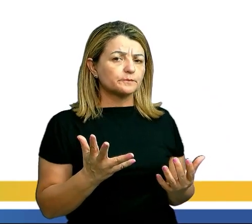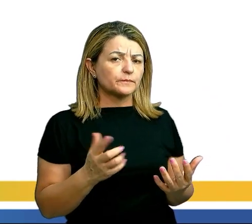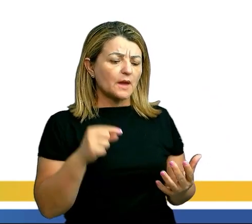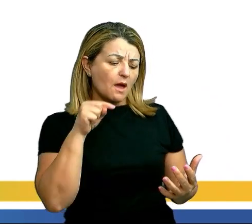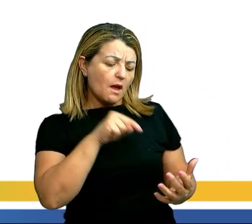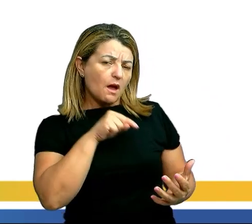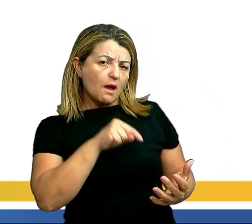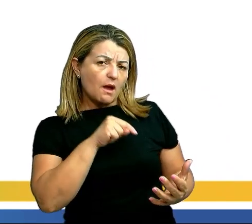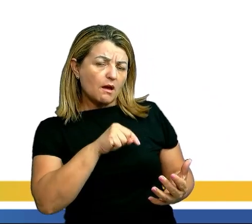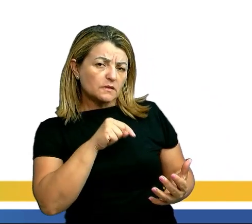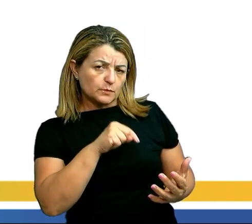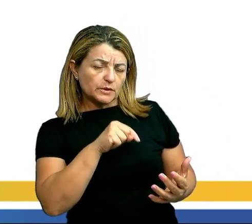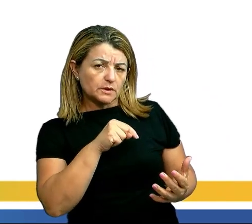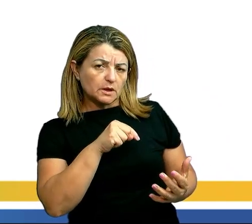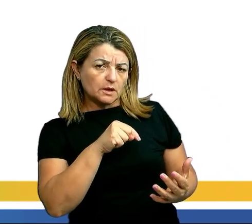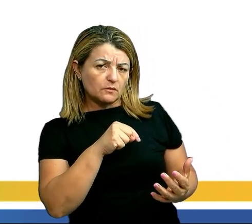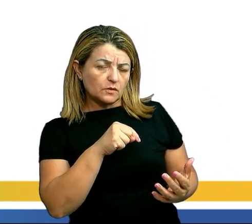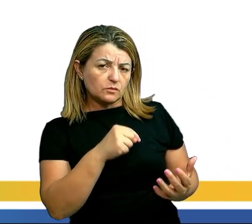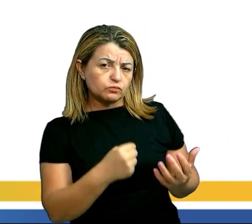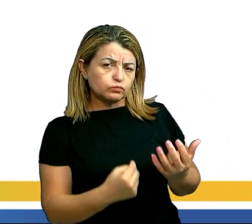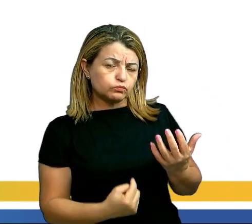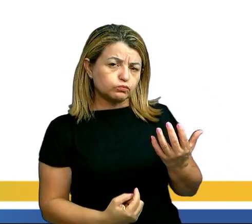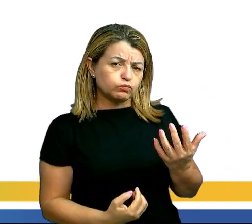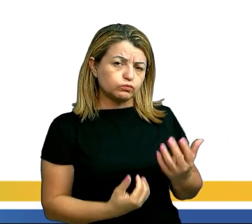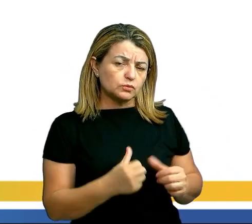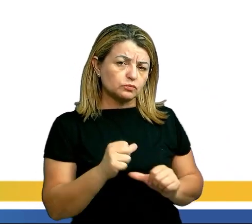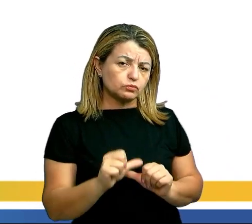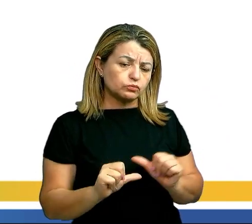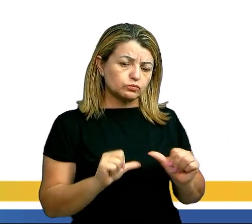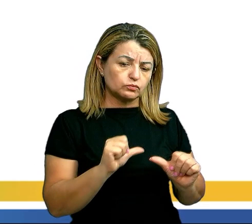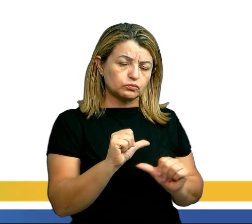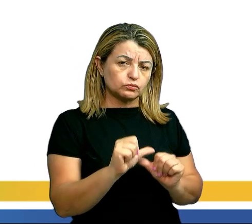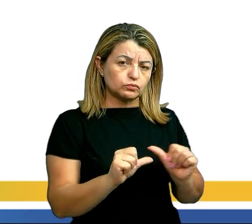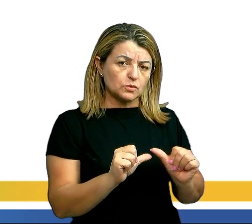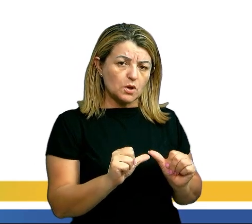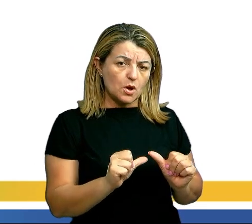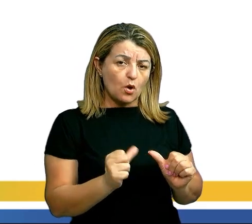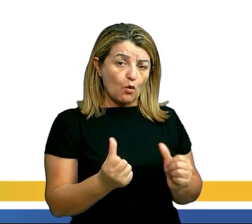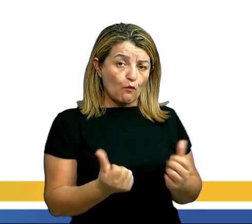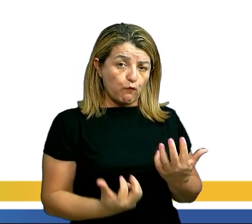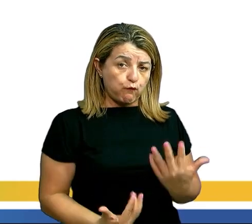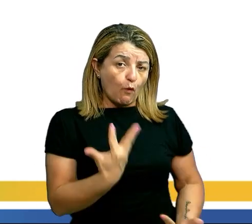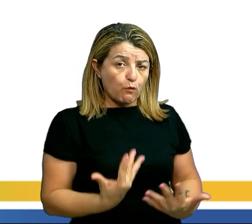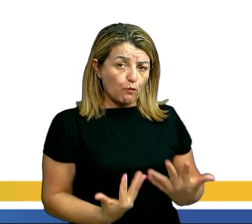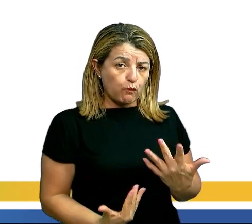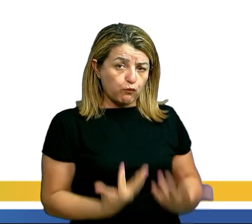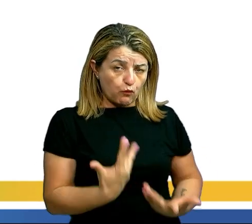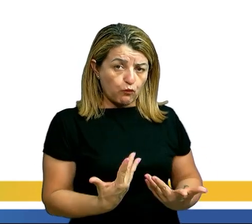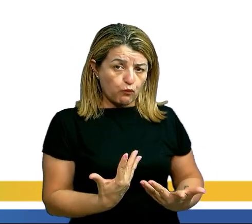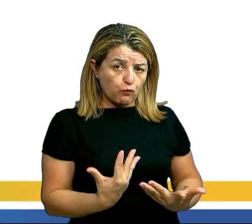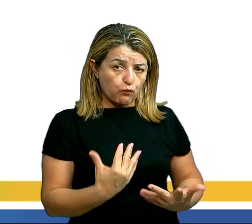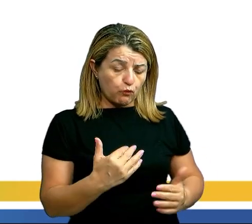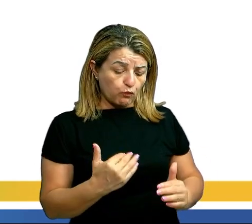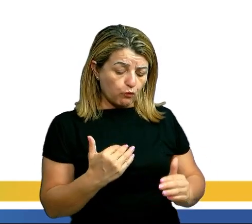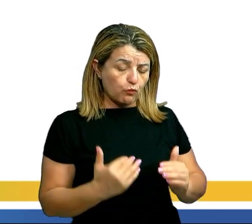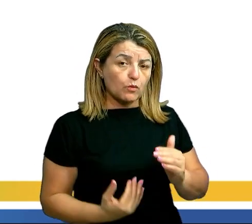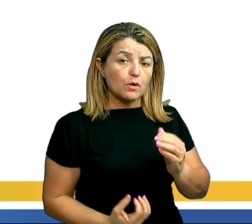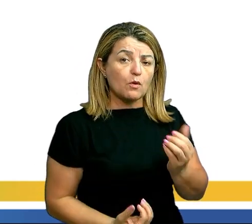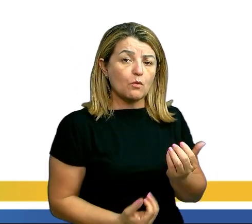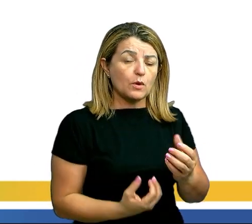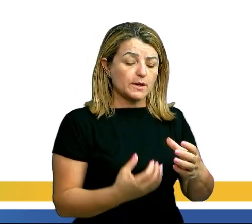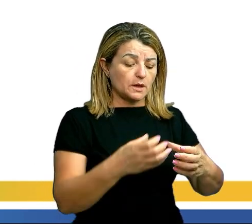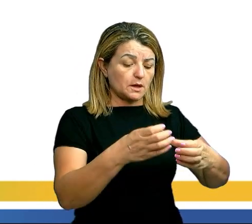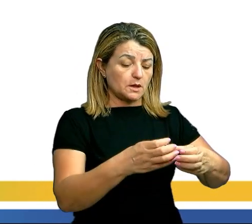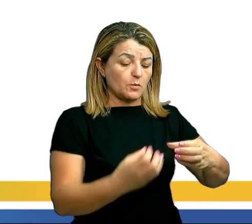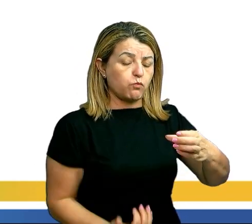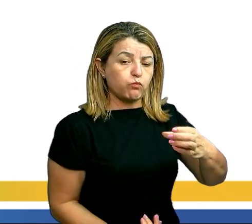com o passar do tempo, ela vai começar a ter essa transferência de calor do fogo, né, para o seu próprio objeto, a panela em